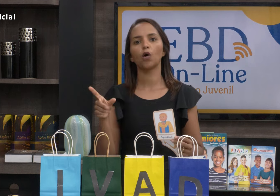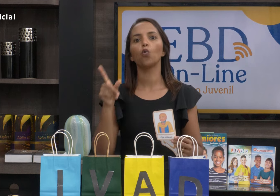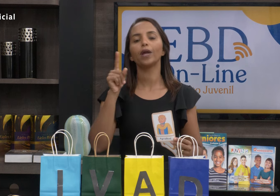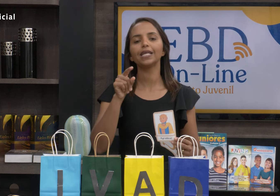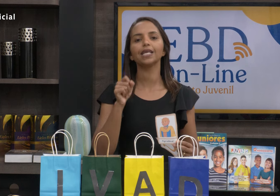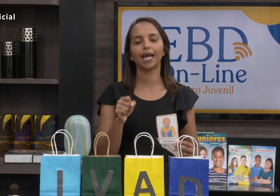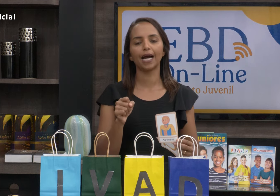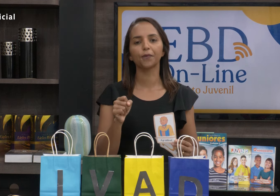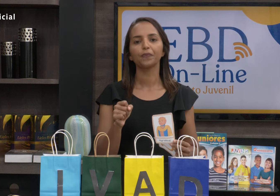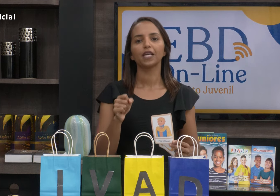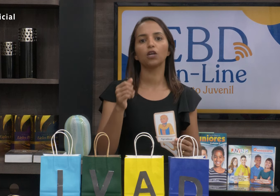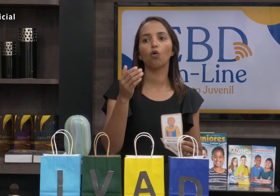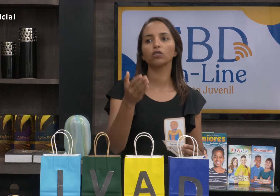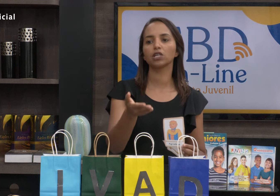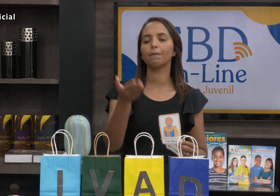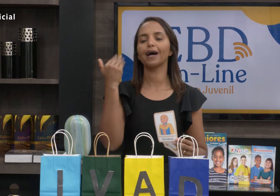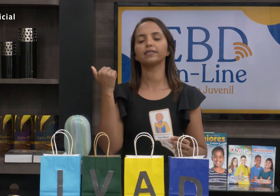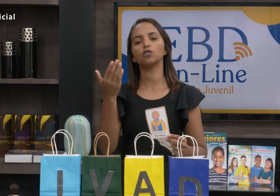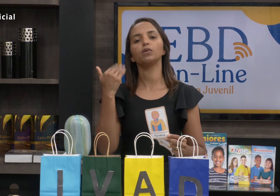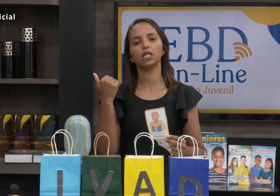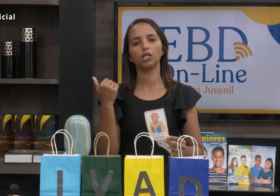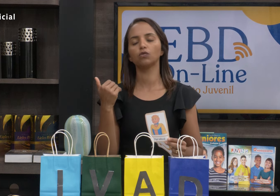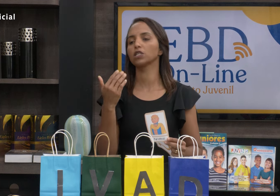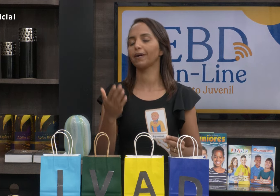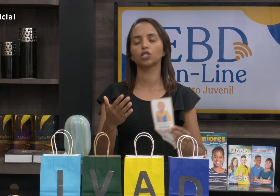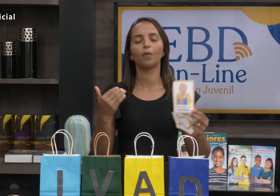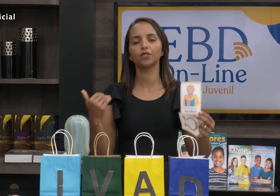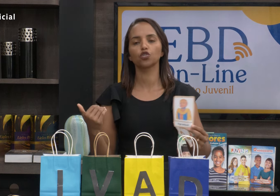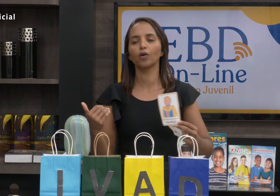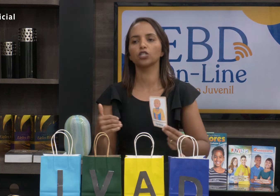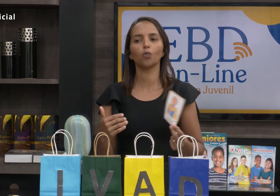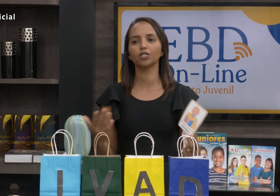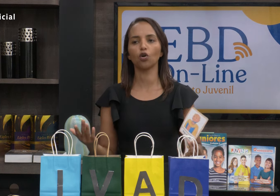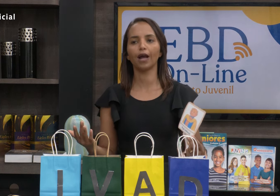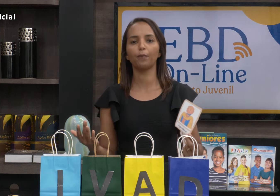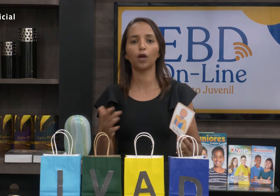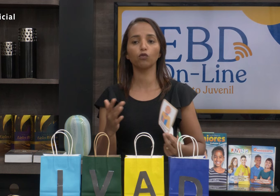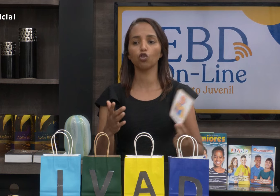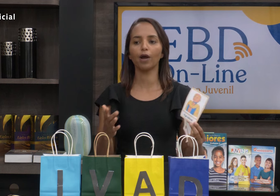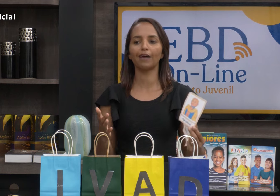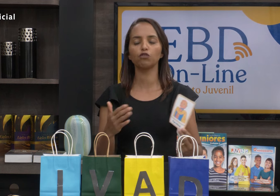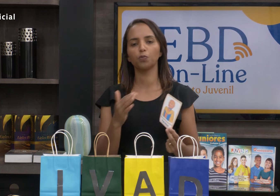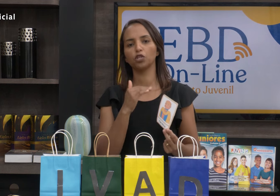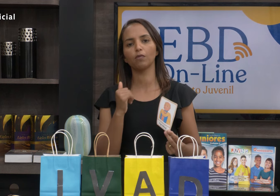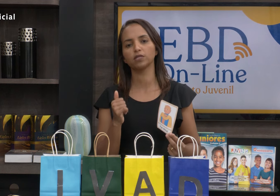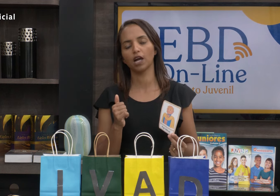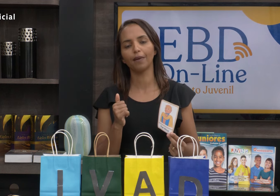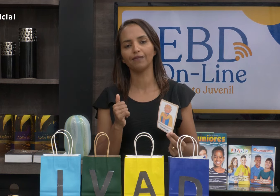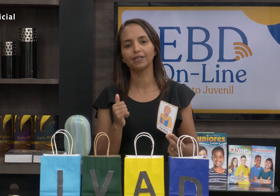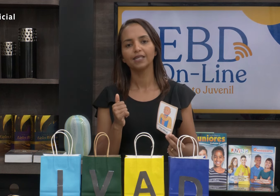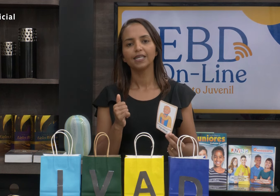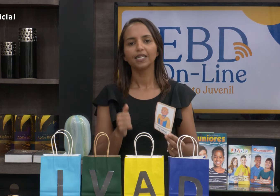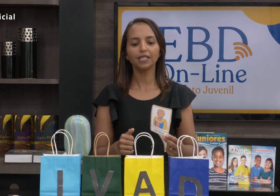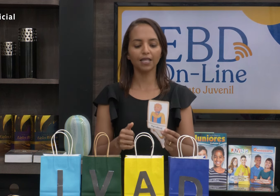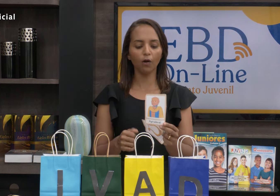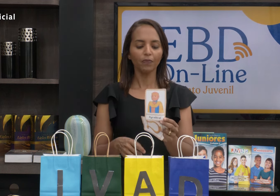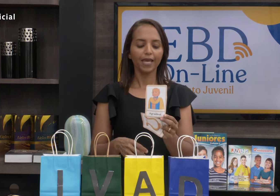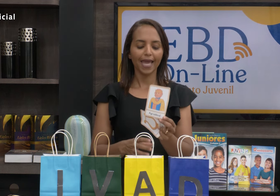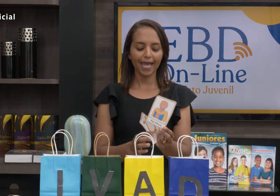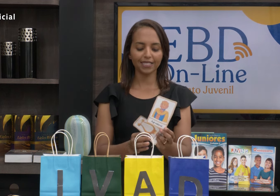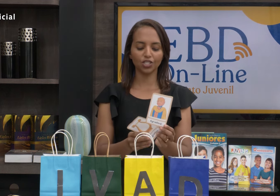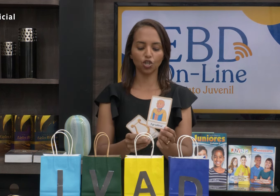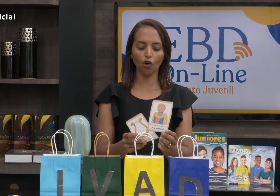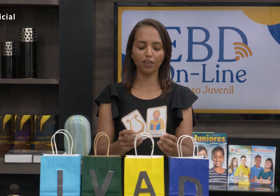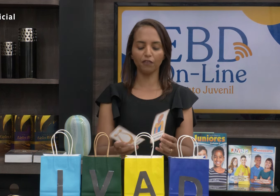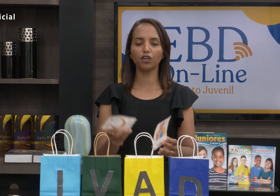servos de Saúl indicaram que quando chamassem um menino, chamassem uma pessoa que soubesse tocar, porque quando tocava o espírito mal se acalmava. Então,